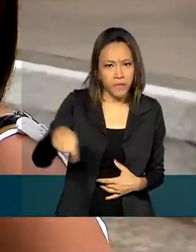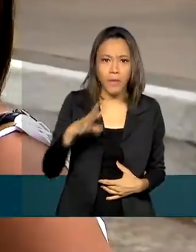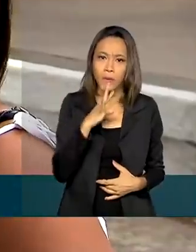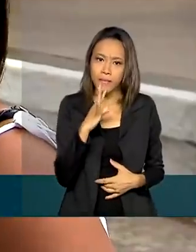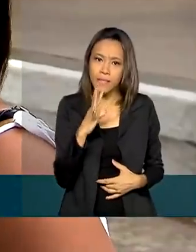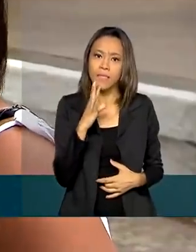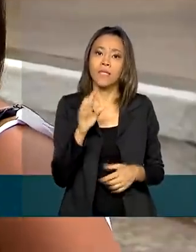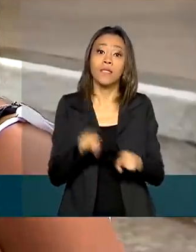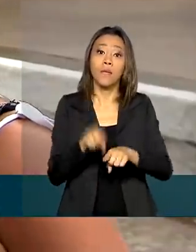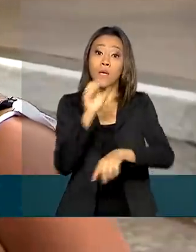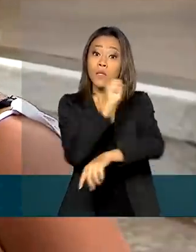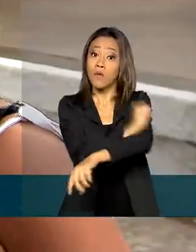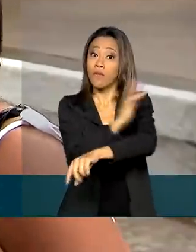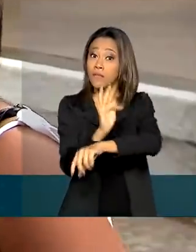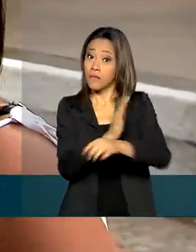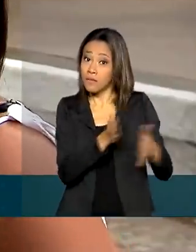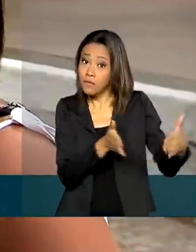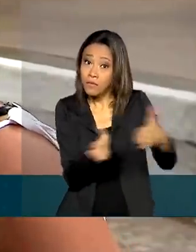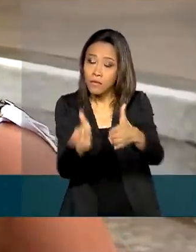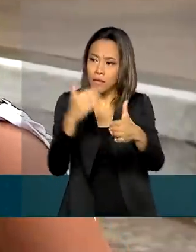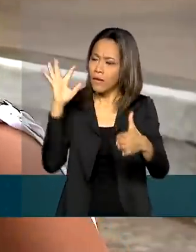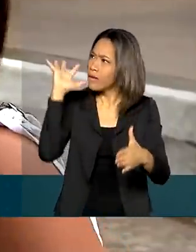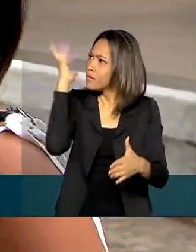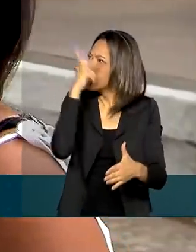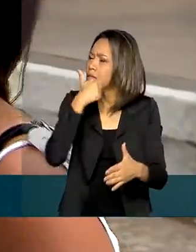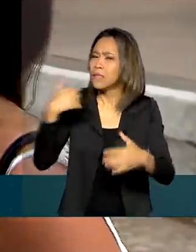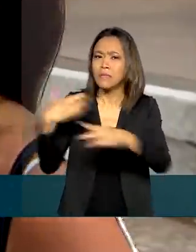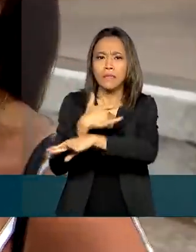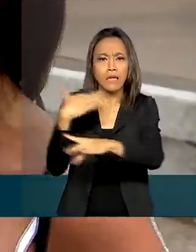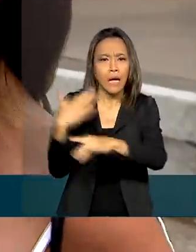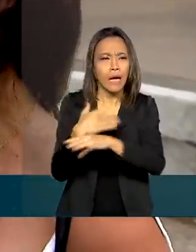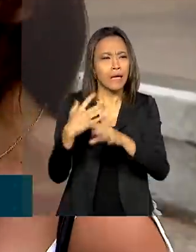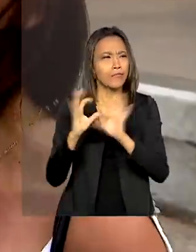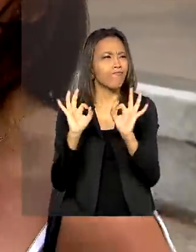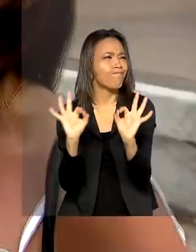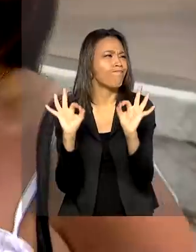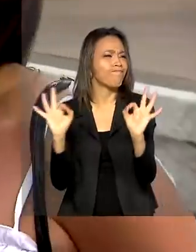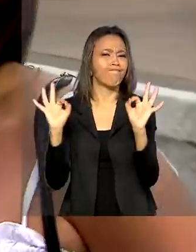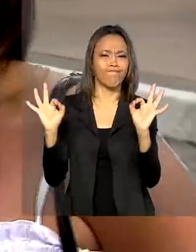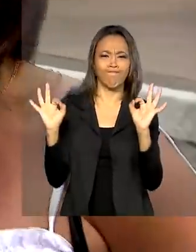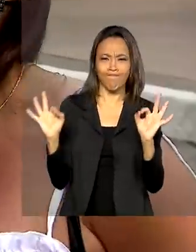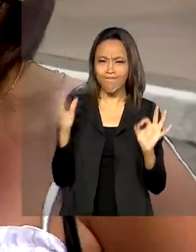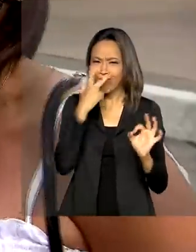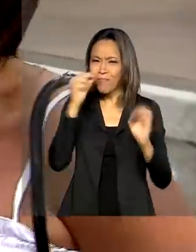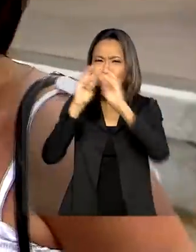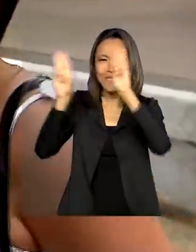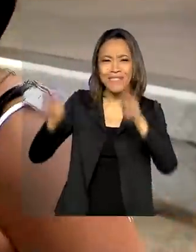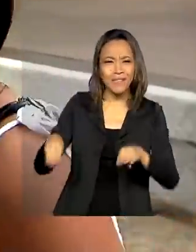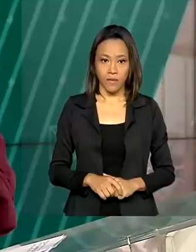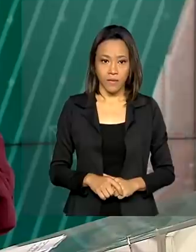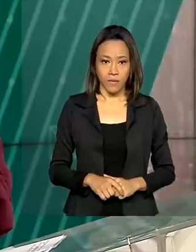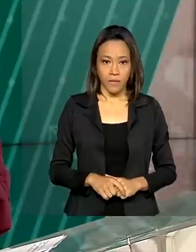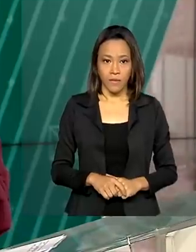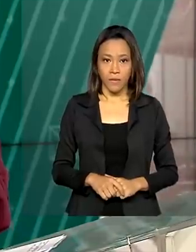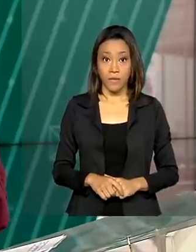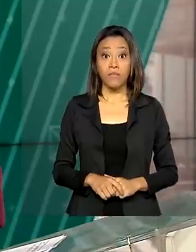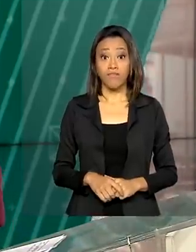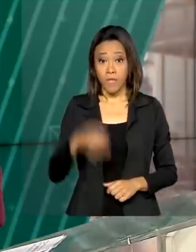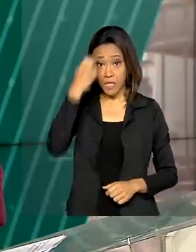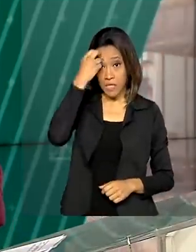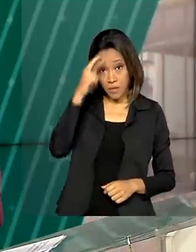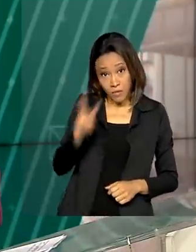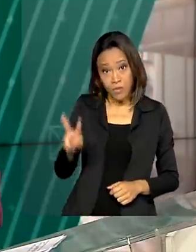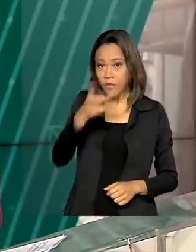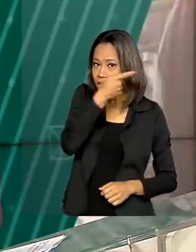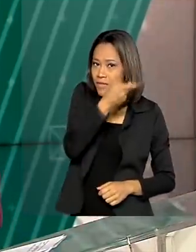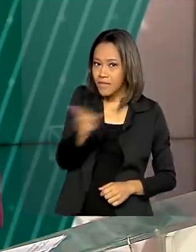Rio e estou achando a cidade incrível, muito bonita, muito charmosa. Acabei de conhecer o museu, estou achando o máximo. No segundo dia